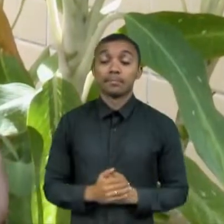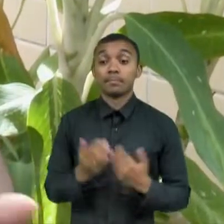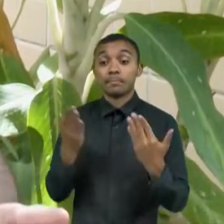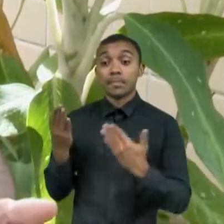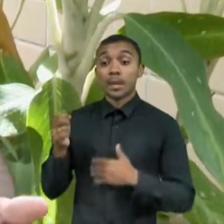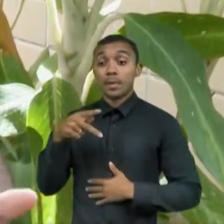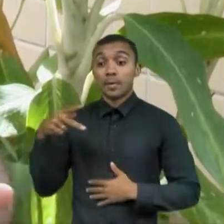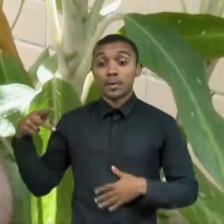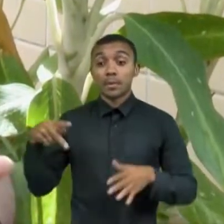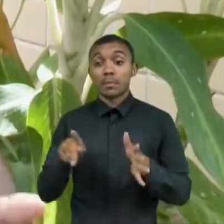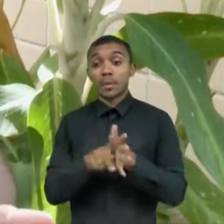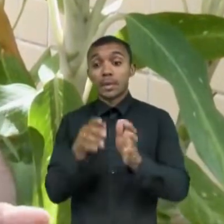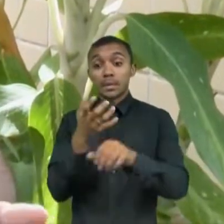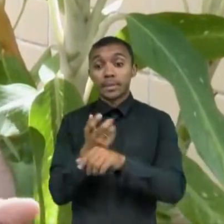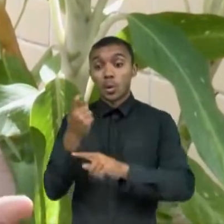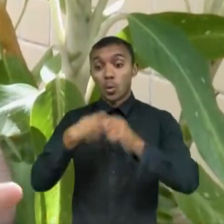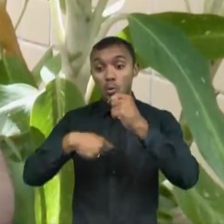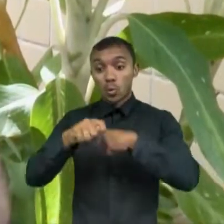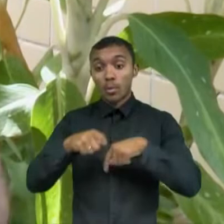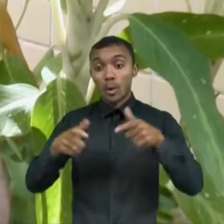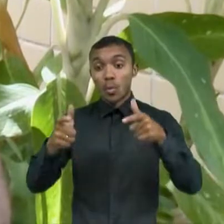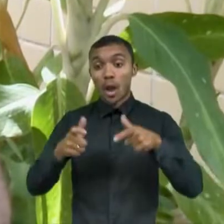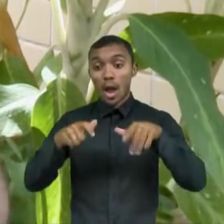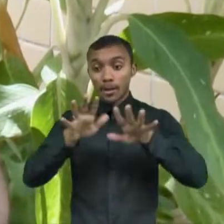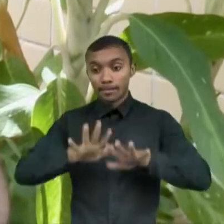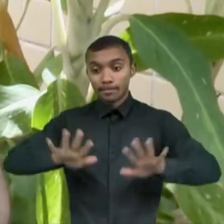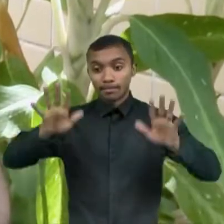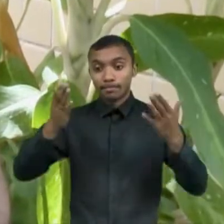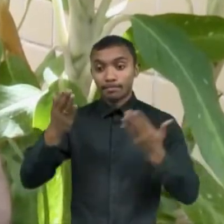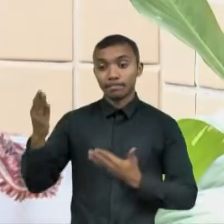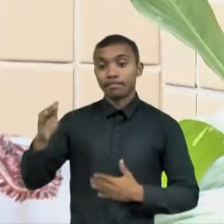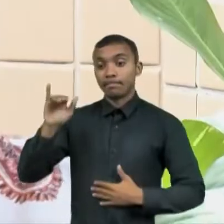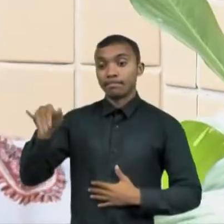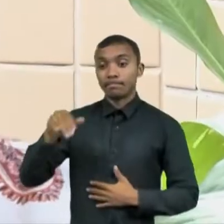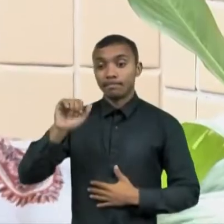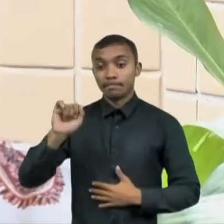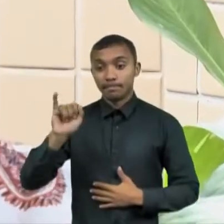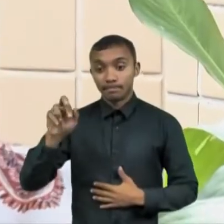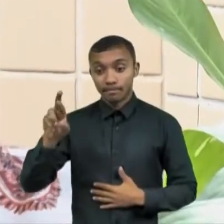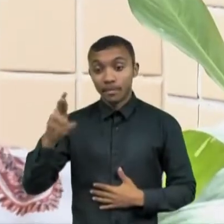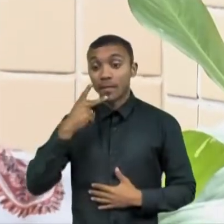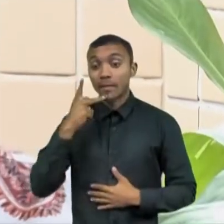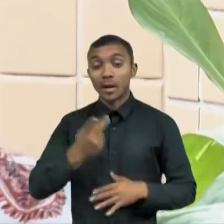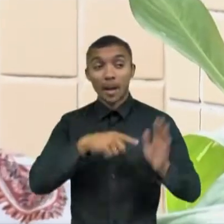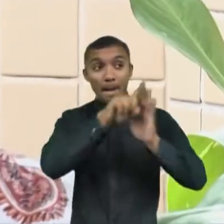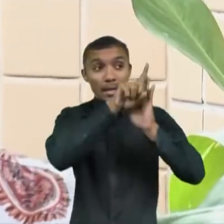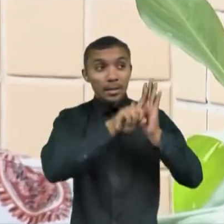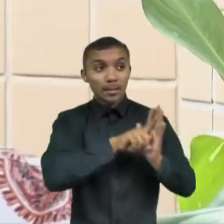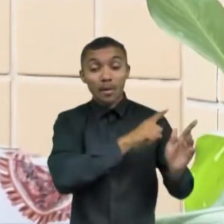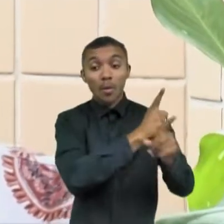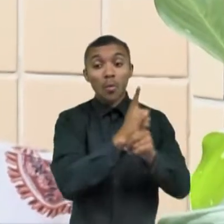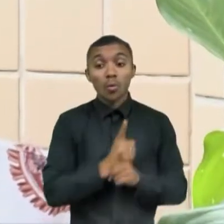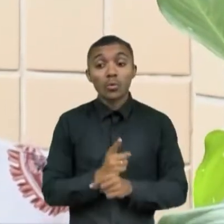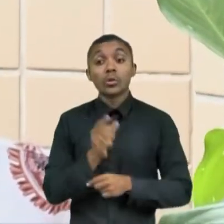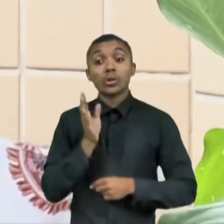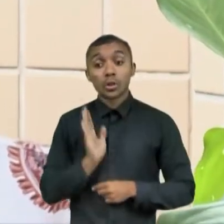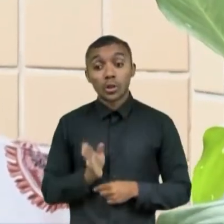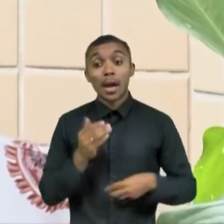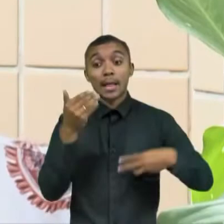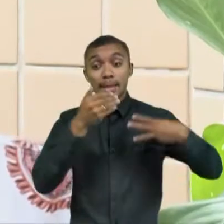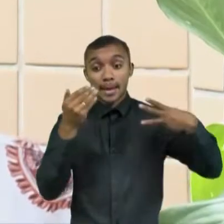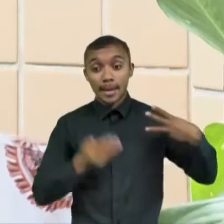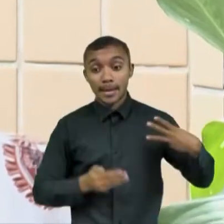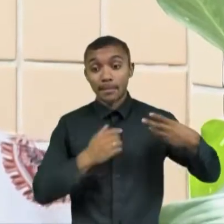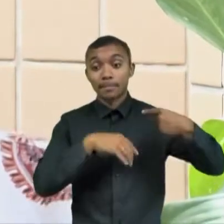Economia Agrícola da Universidade Federal do Ceará, Jair Andrade de Araújo, a pesquisa leva em consideração três fatores, sendo eles